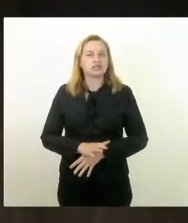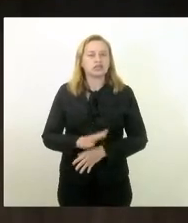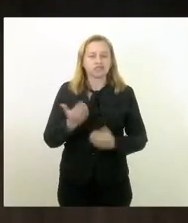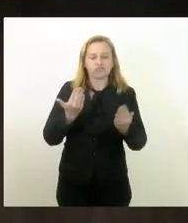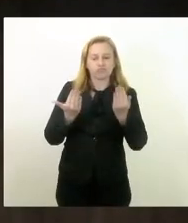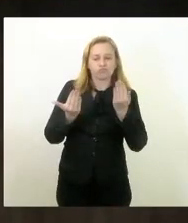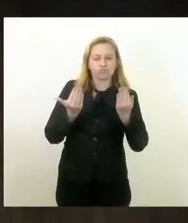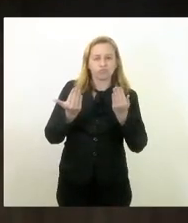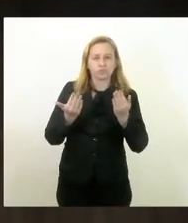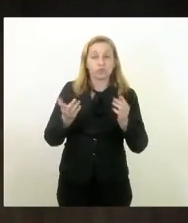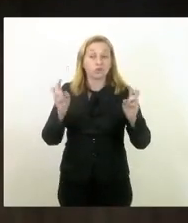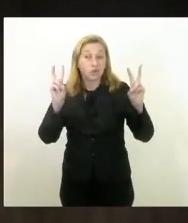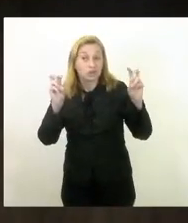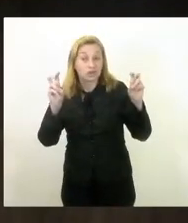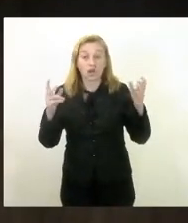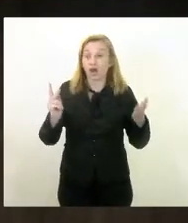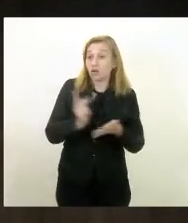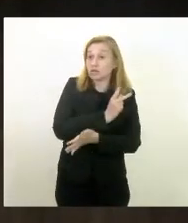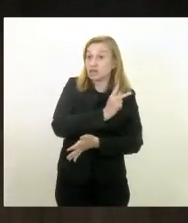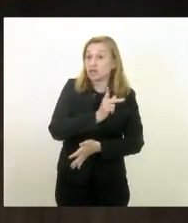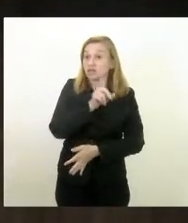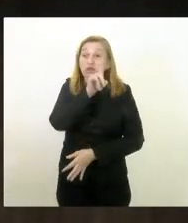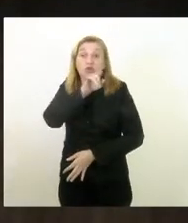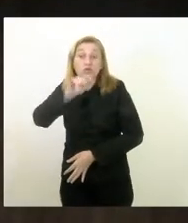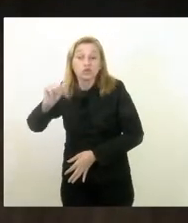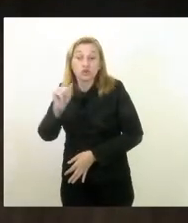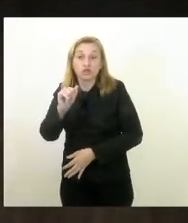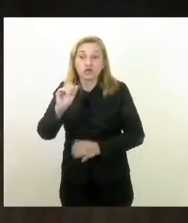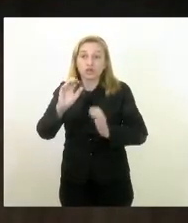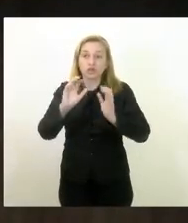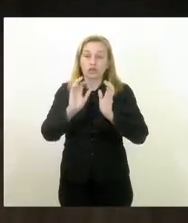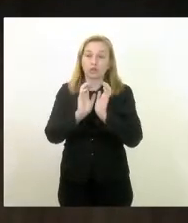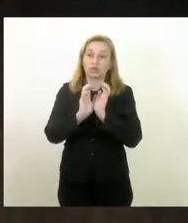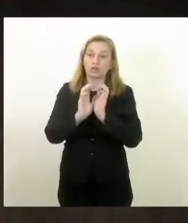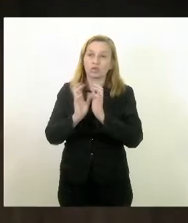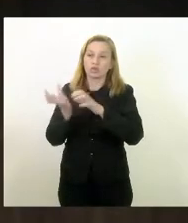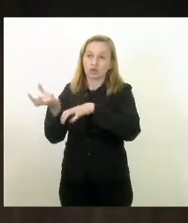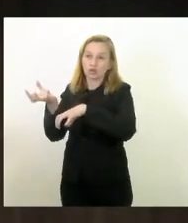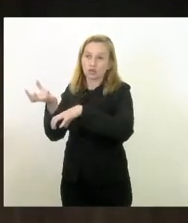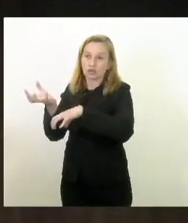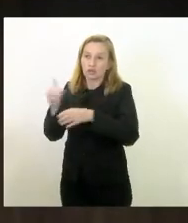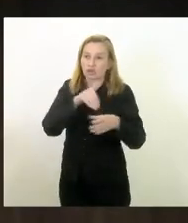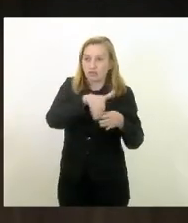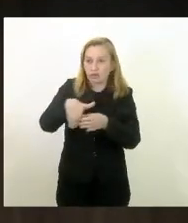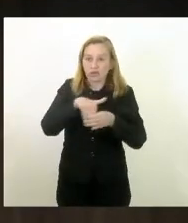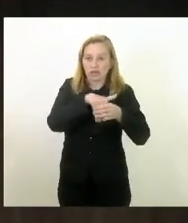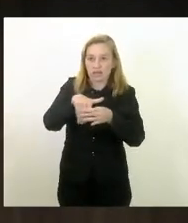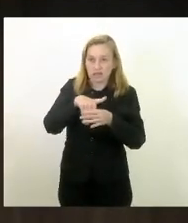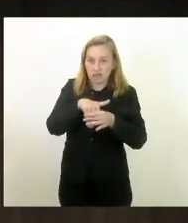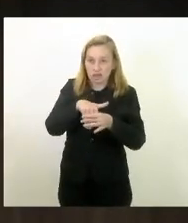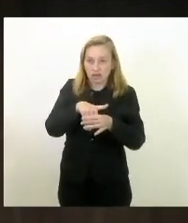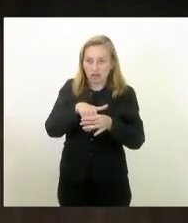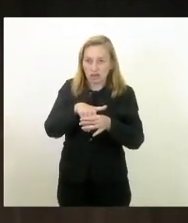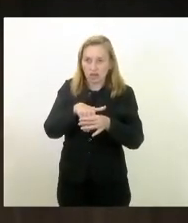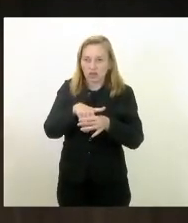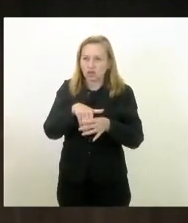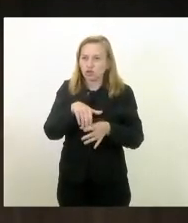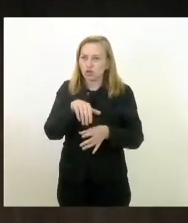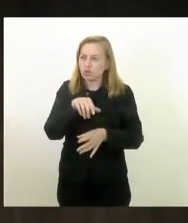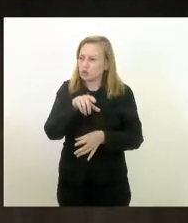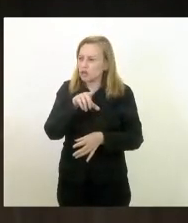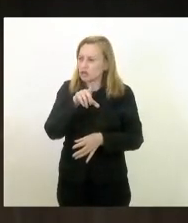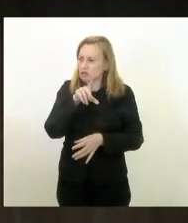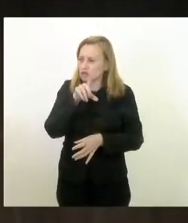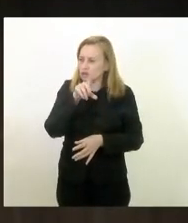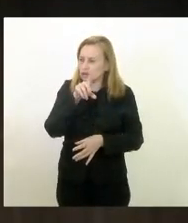nenhuma nesses fatos é que isso acontece no dia em que o Congresso Nacional coloca em votação a esdrúxula PEC do voto